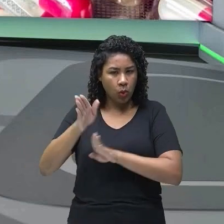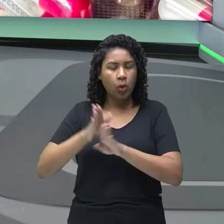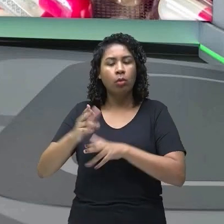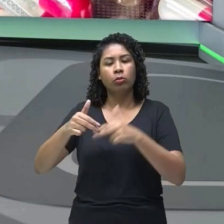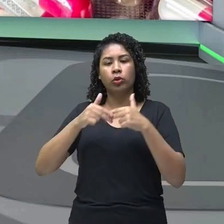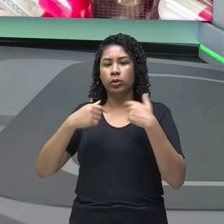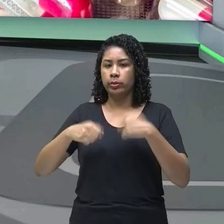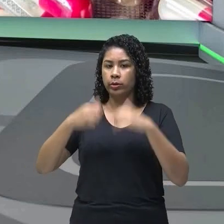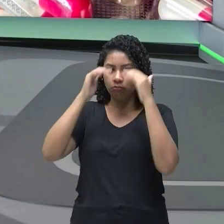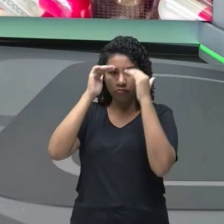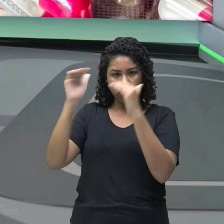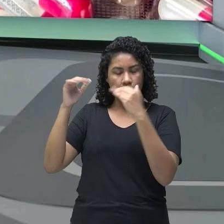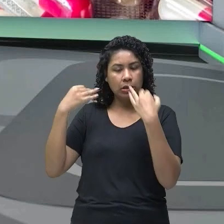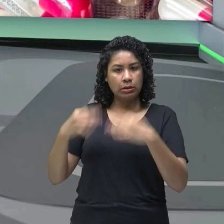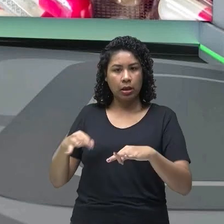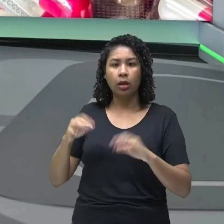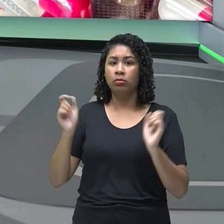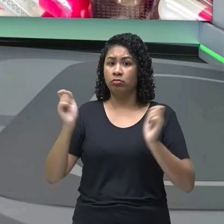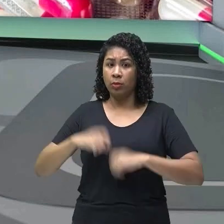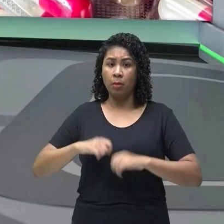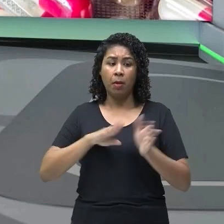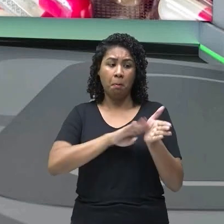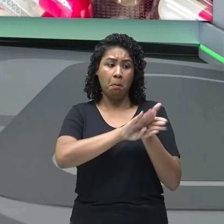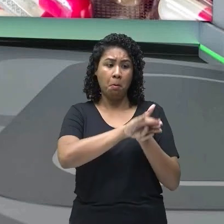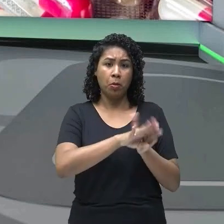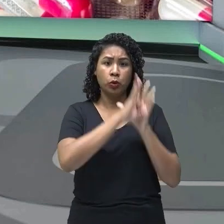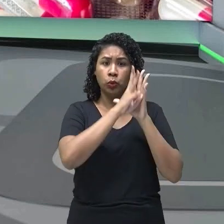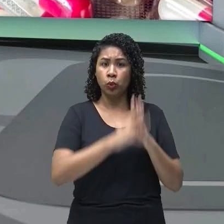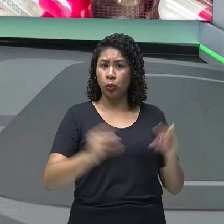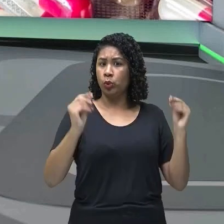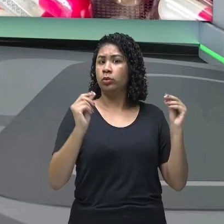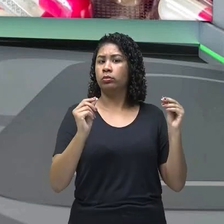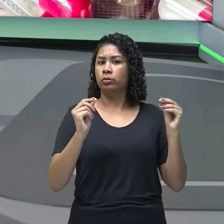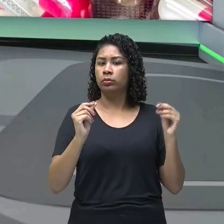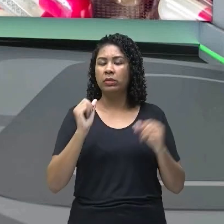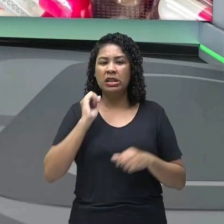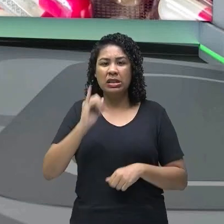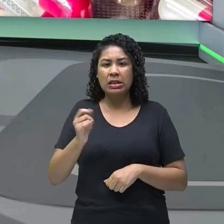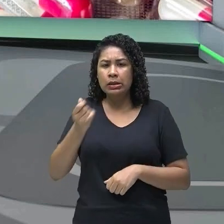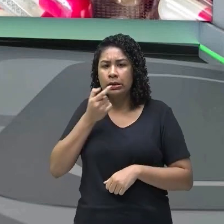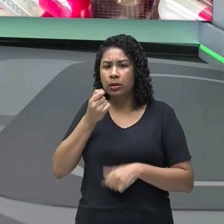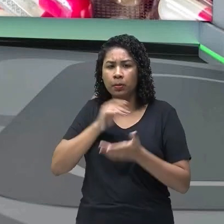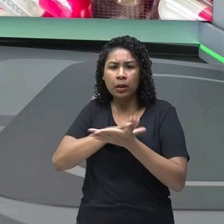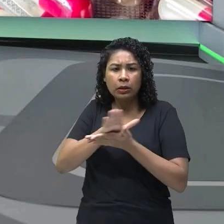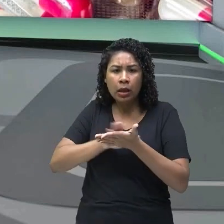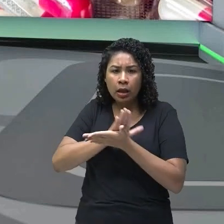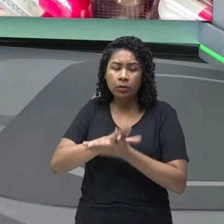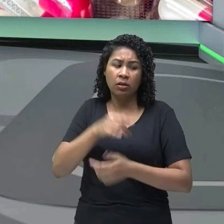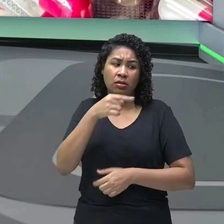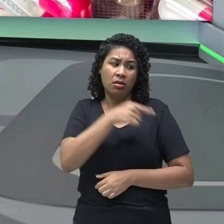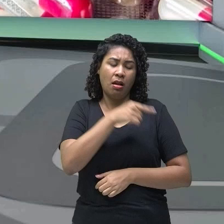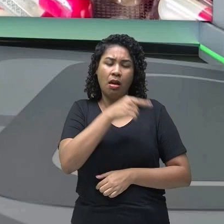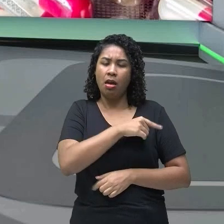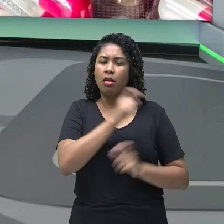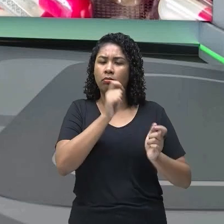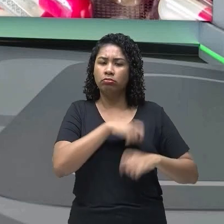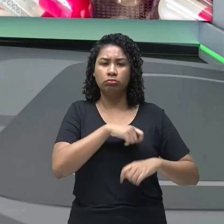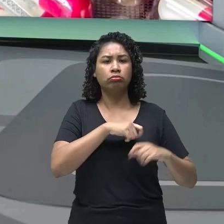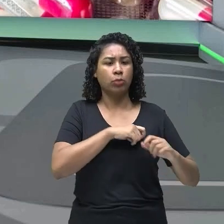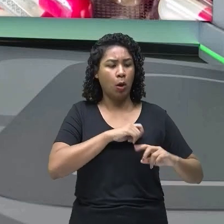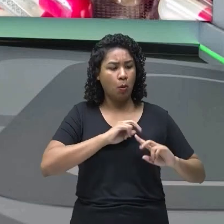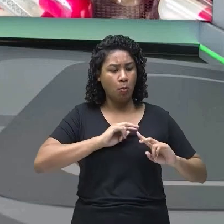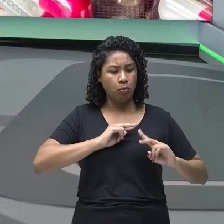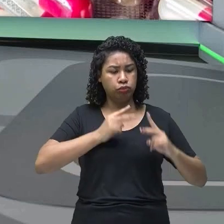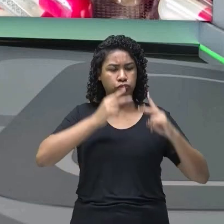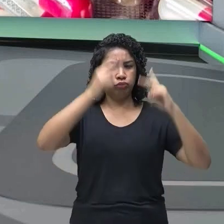eficazes, eles destroem as bactérias. Caso contrário, as bactérias aumentarão rapidamente.